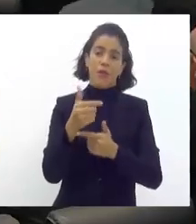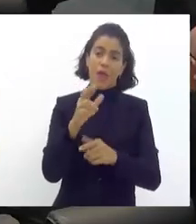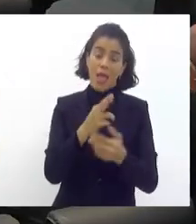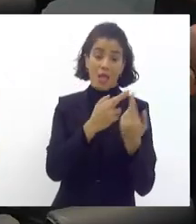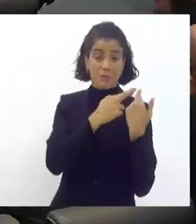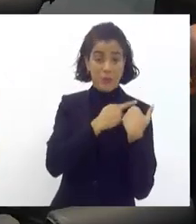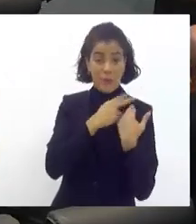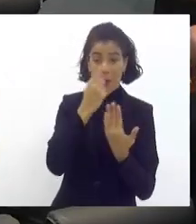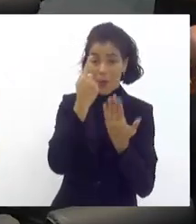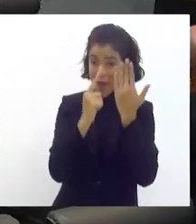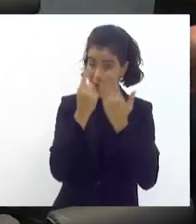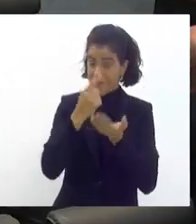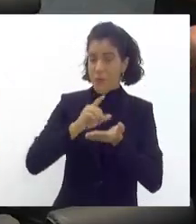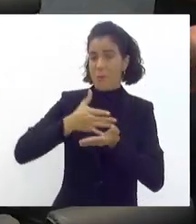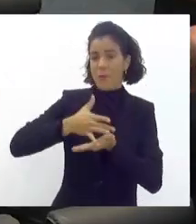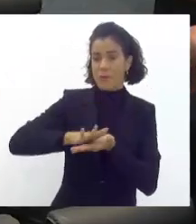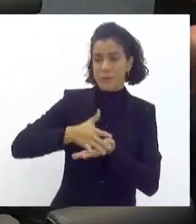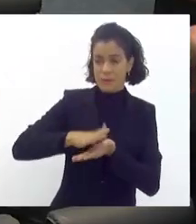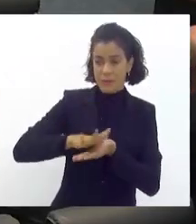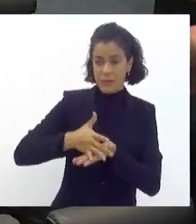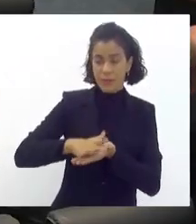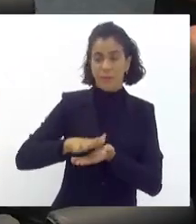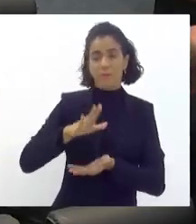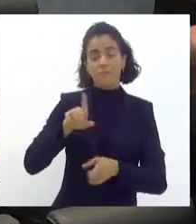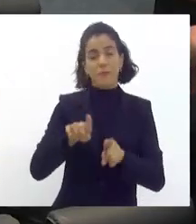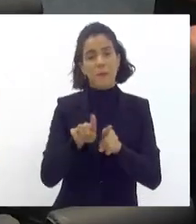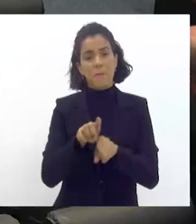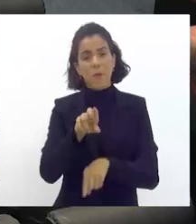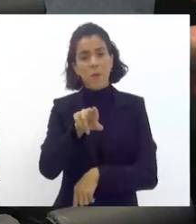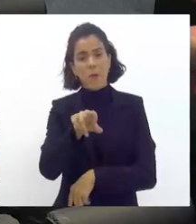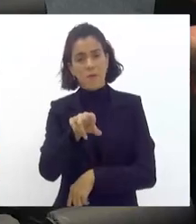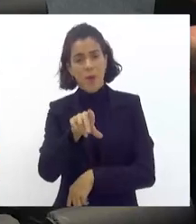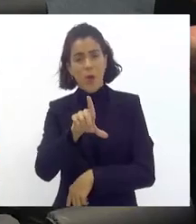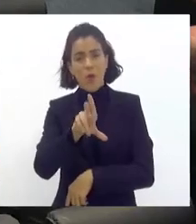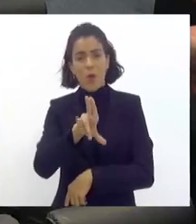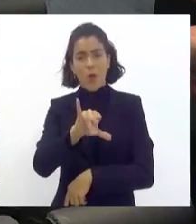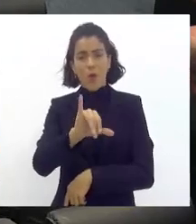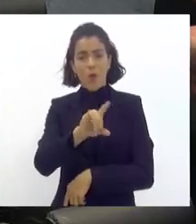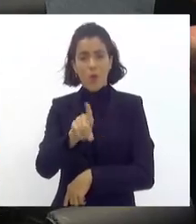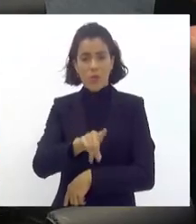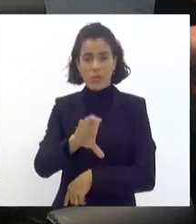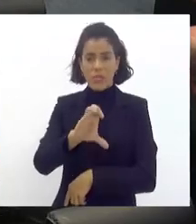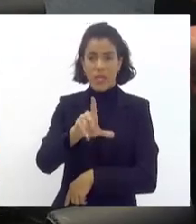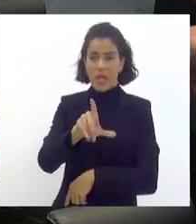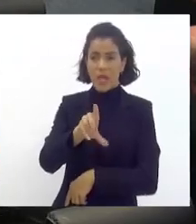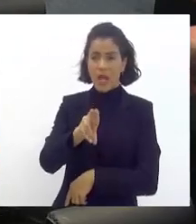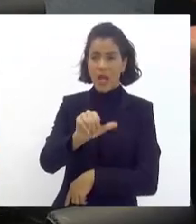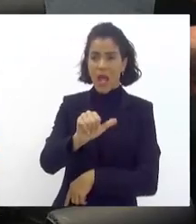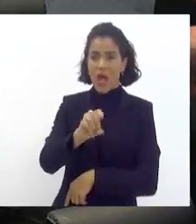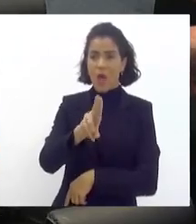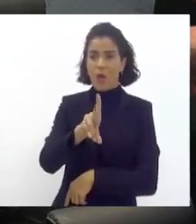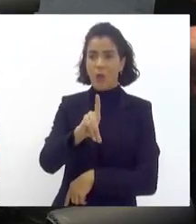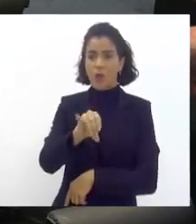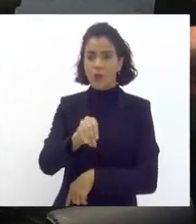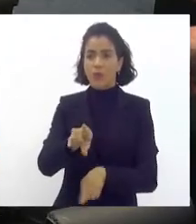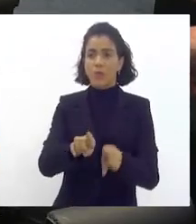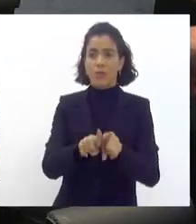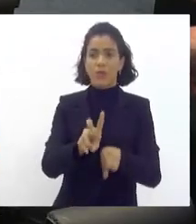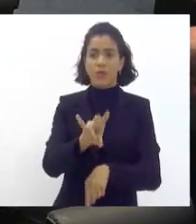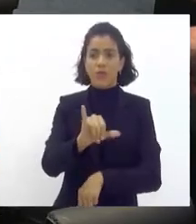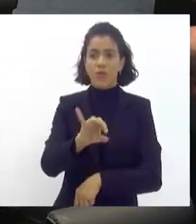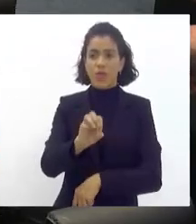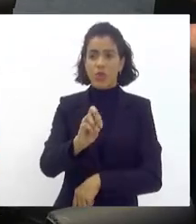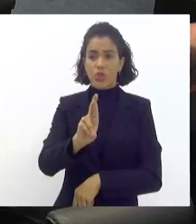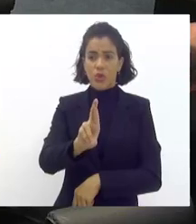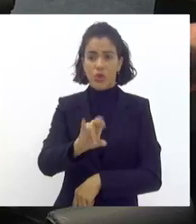Carnaval e do Samba, agradecer ao meu irmão, deputado Luiz Cláudio, e deputado Vitor Júnior, que foram grandes entusiastas